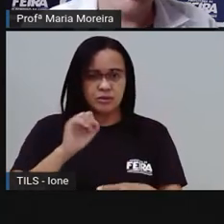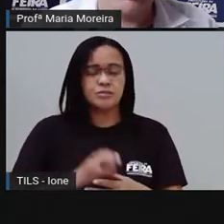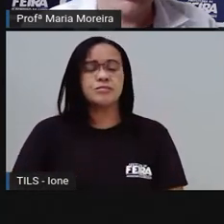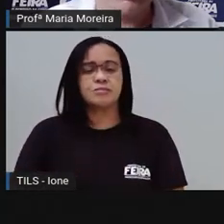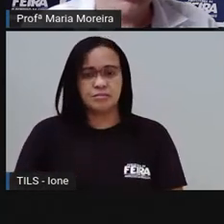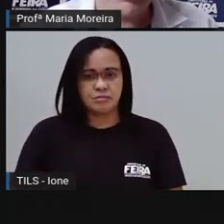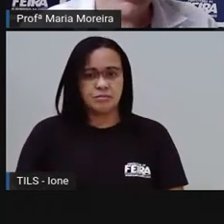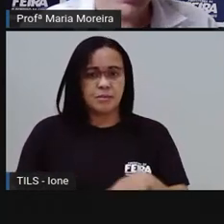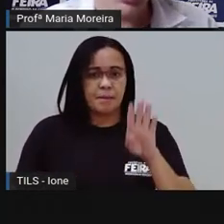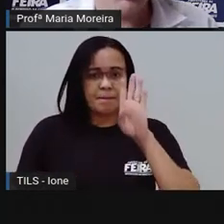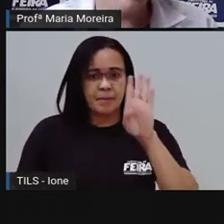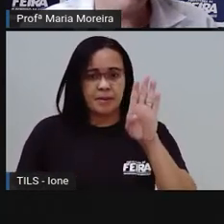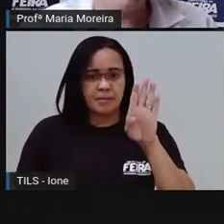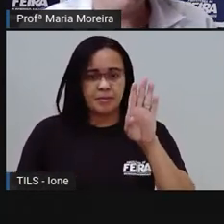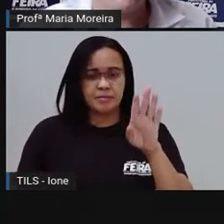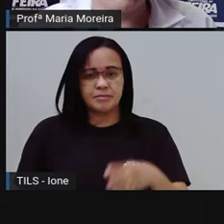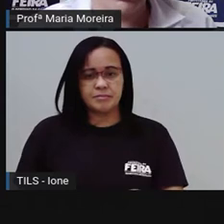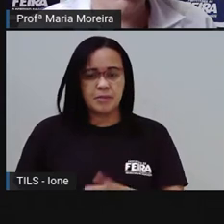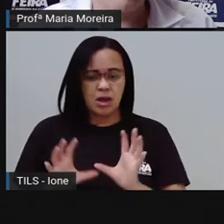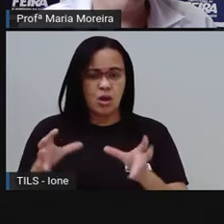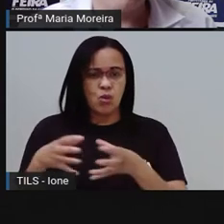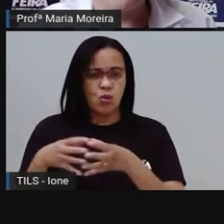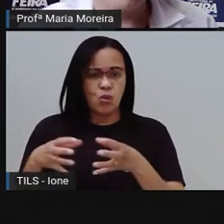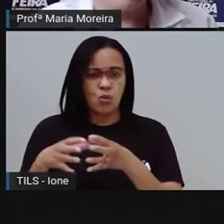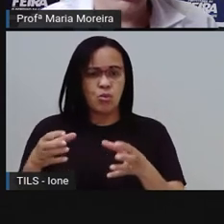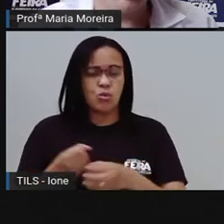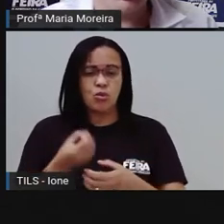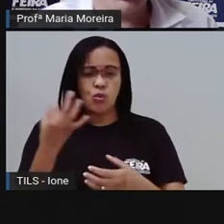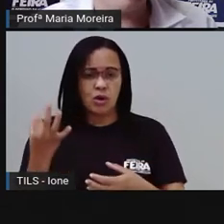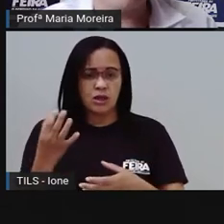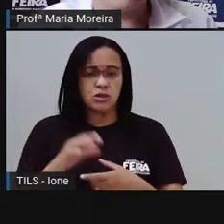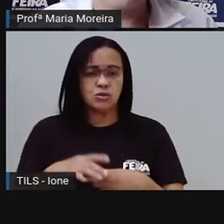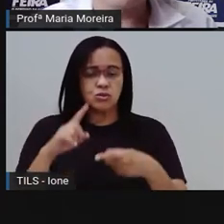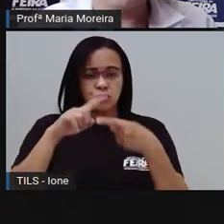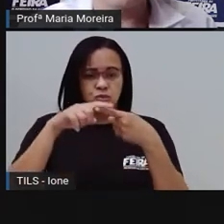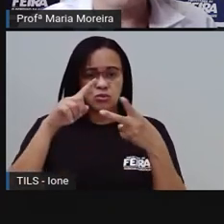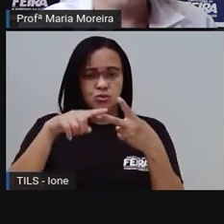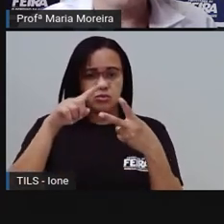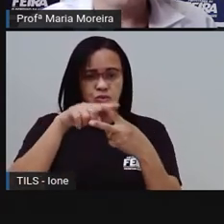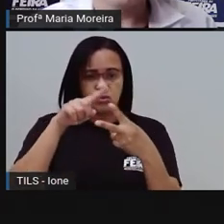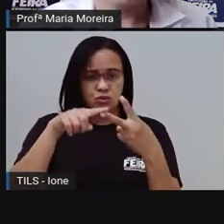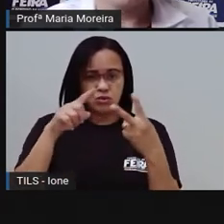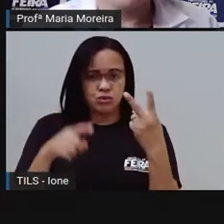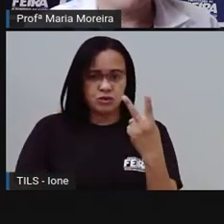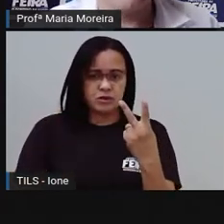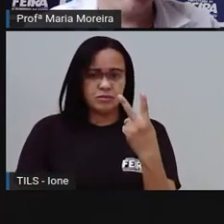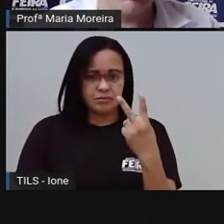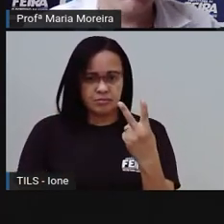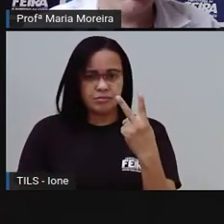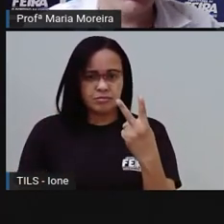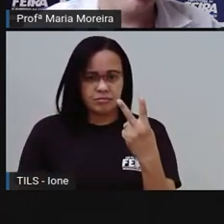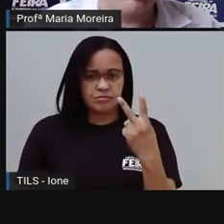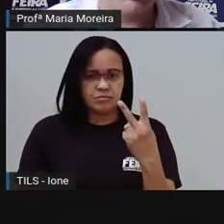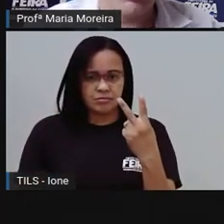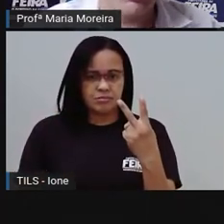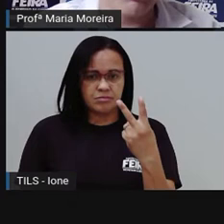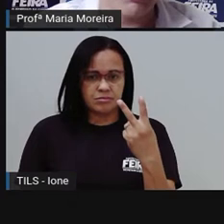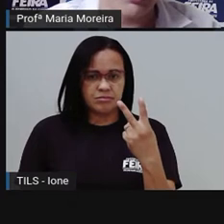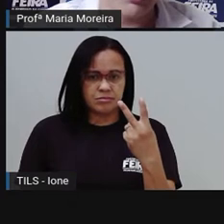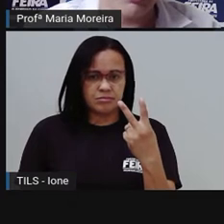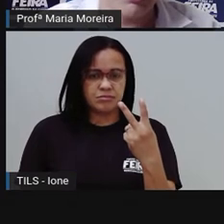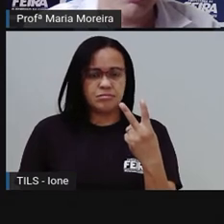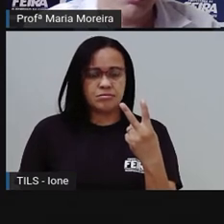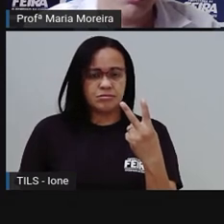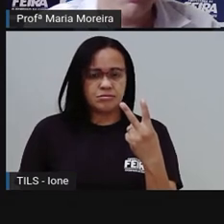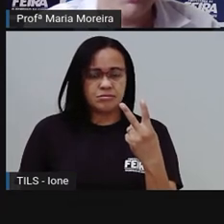agora, letra B. Quantos grupos eu tenho? Dois, não é isso? Ó, um, dois. Então, eu tenho dois grupos. Eu